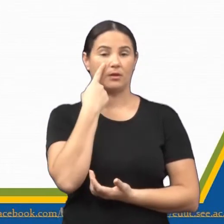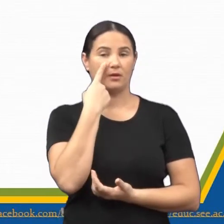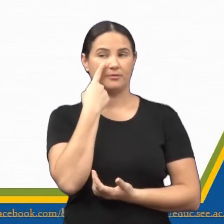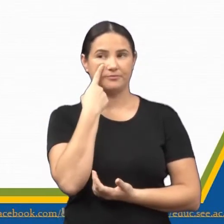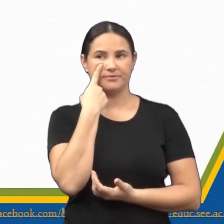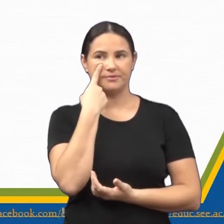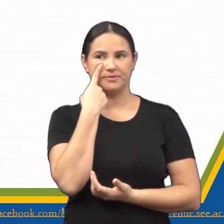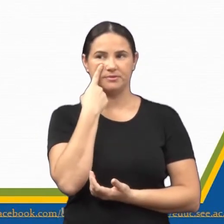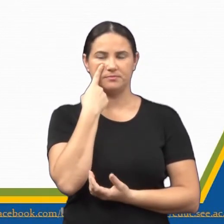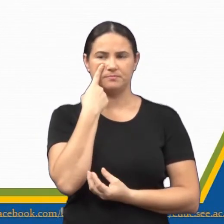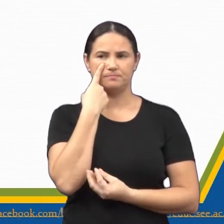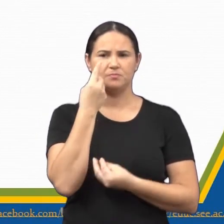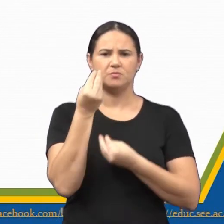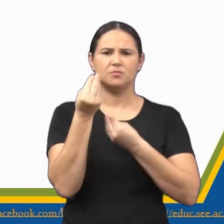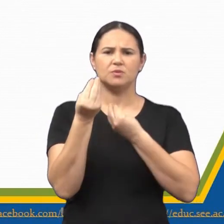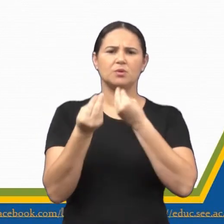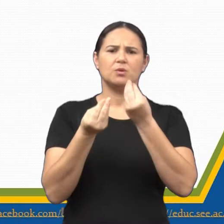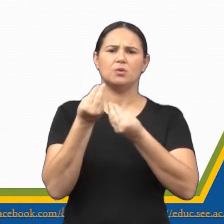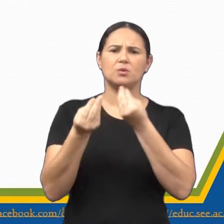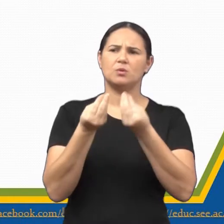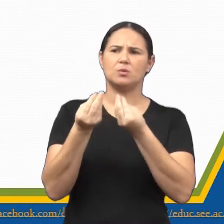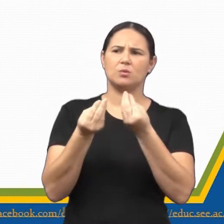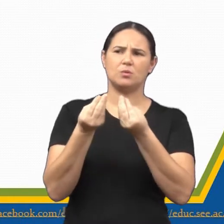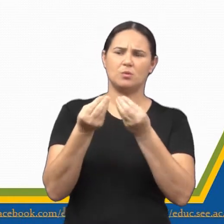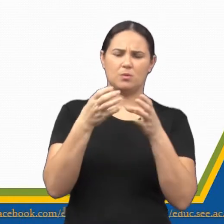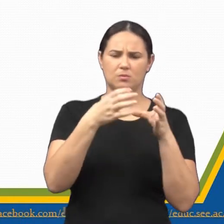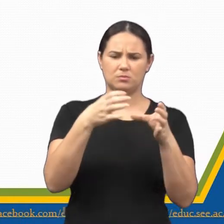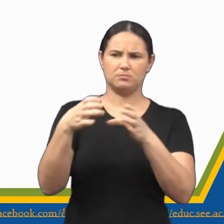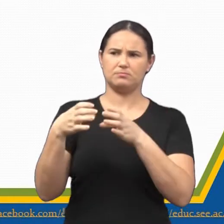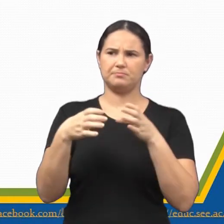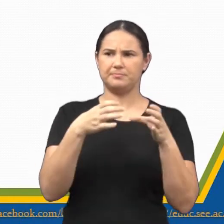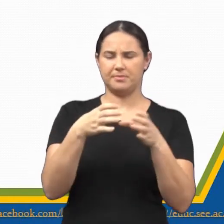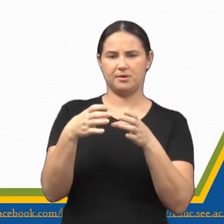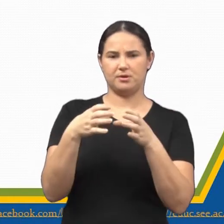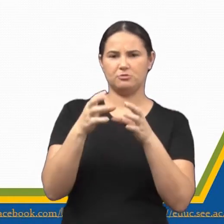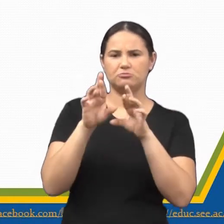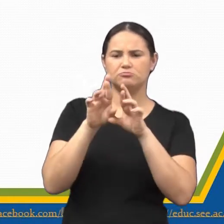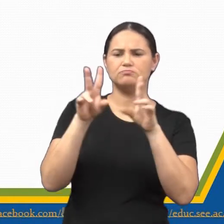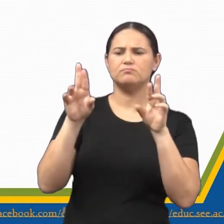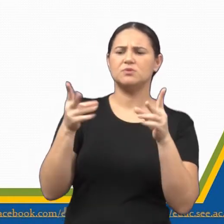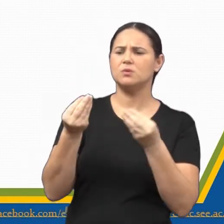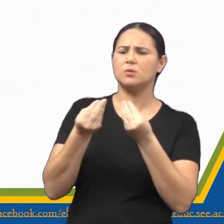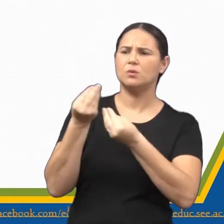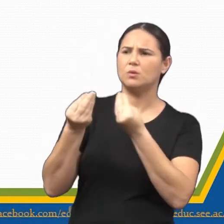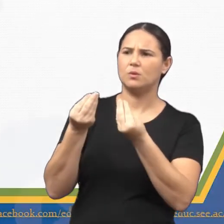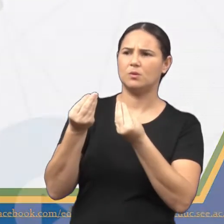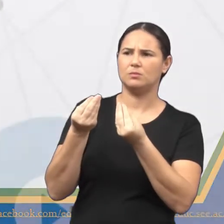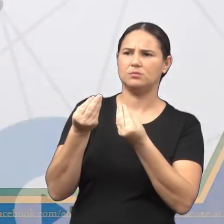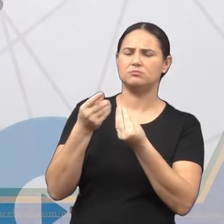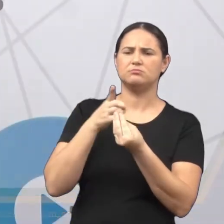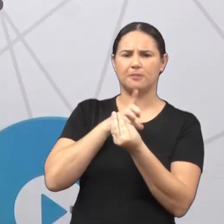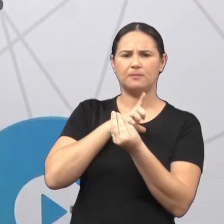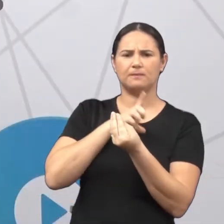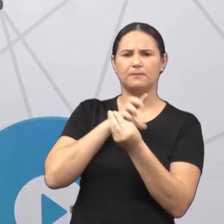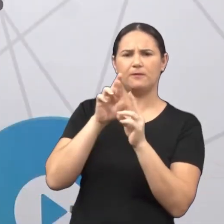a seguir como podemos denominar os bairros segundo essas diferenças. Existem, sim, diferenças de um